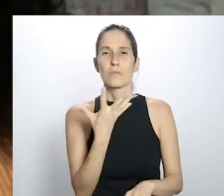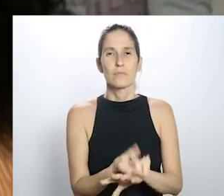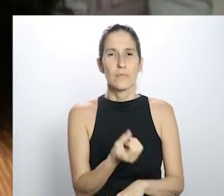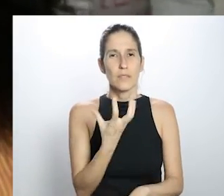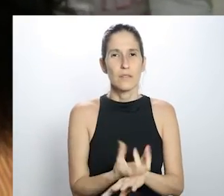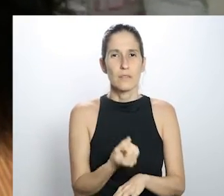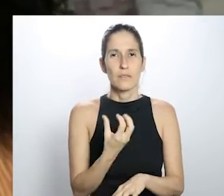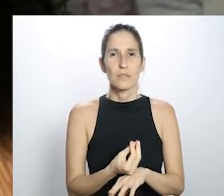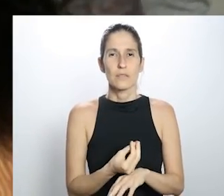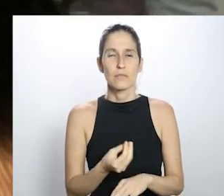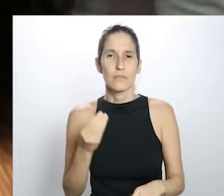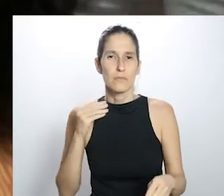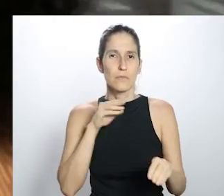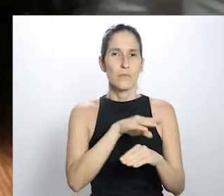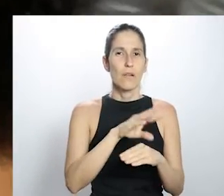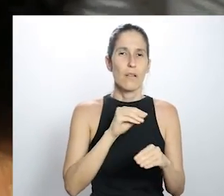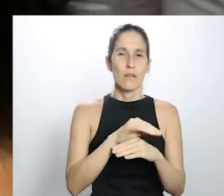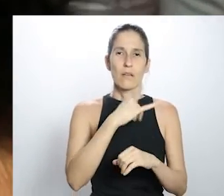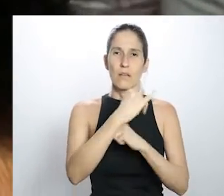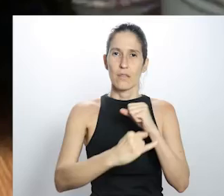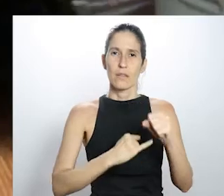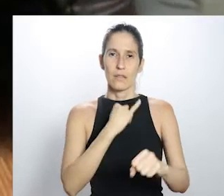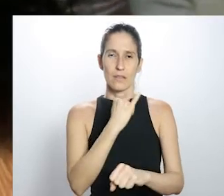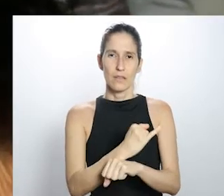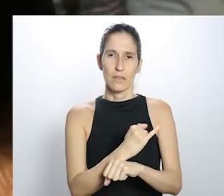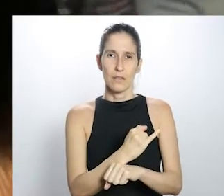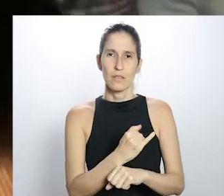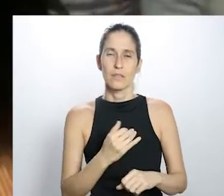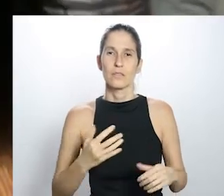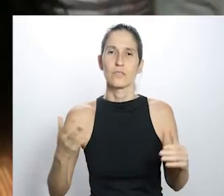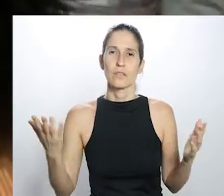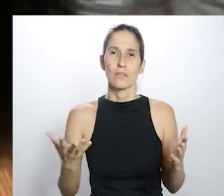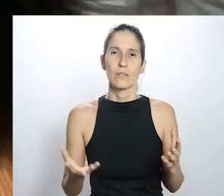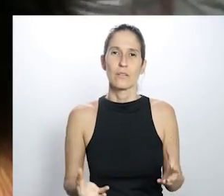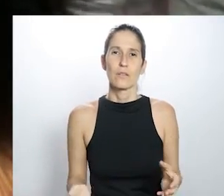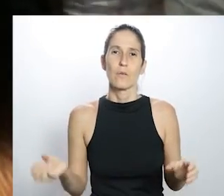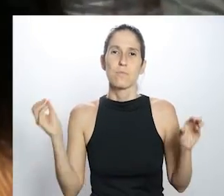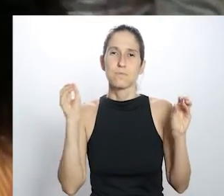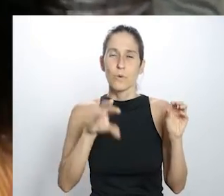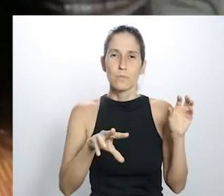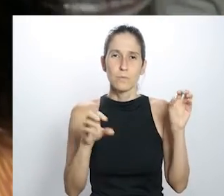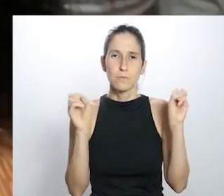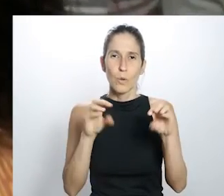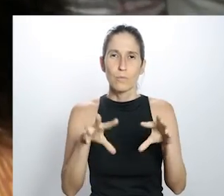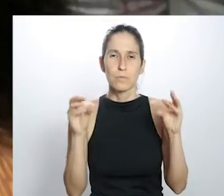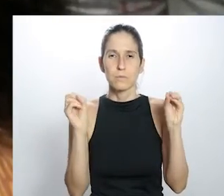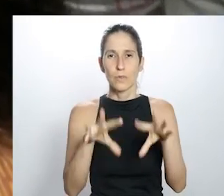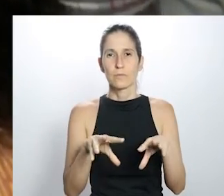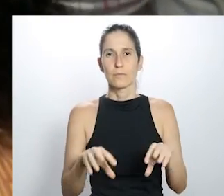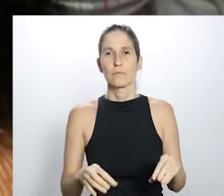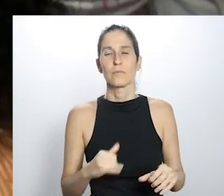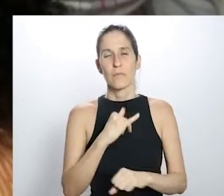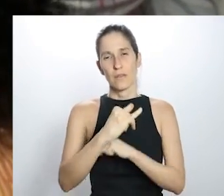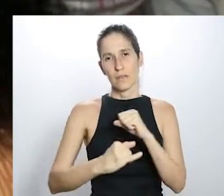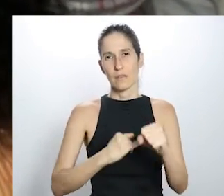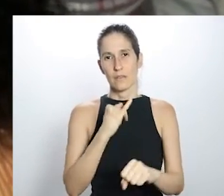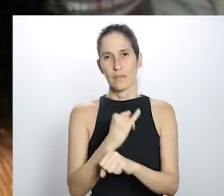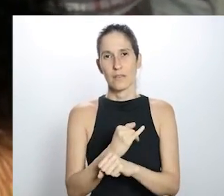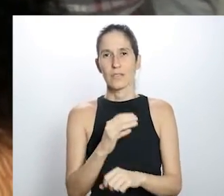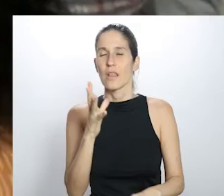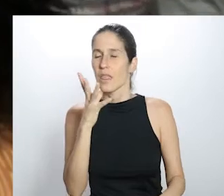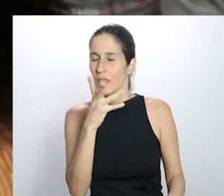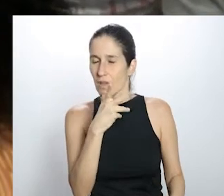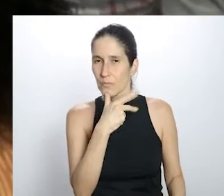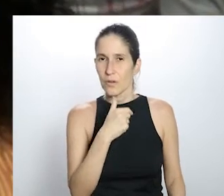assim. A gente levou muitos meses digitalizando tudo. Agora está decupando, subindo. Então, realmente, é um trabalho de muito tempo.